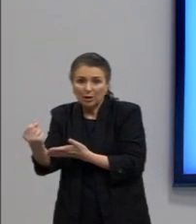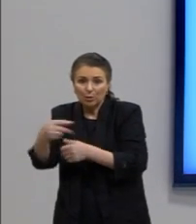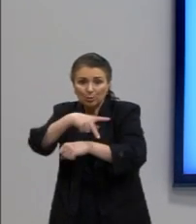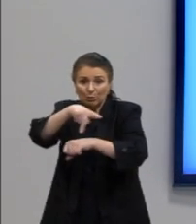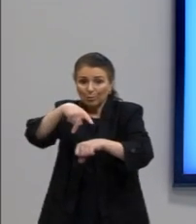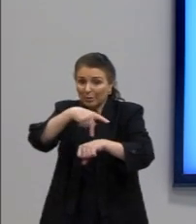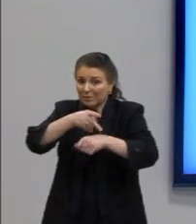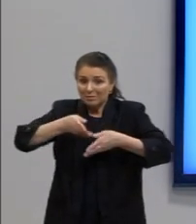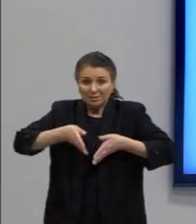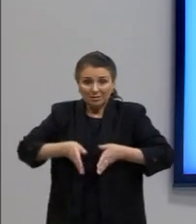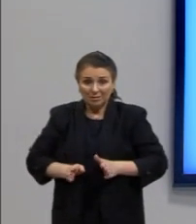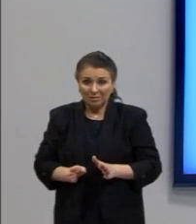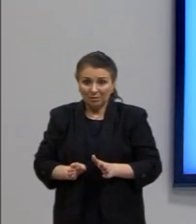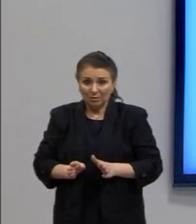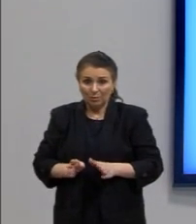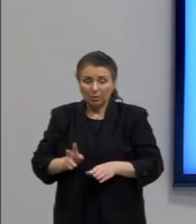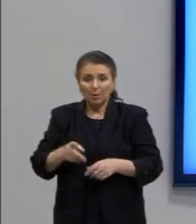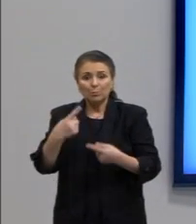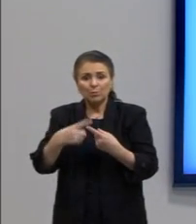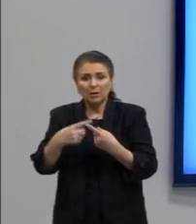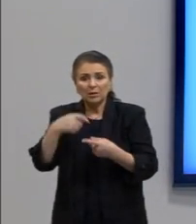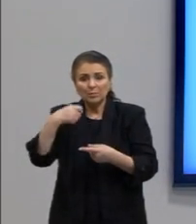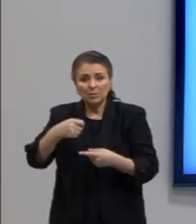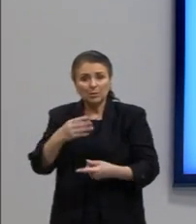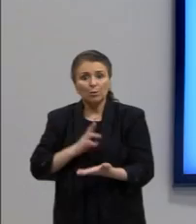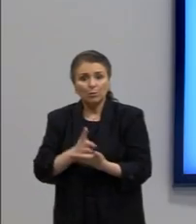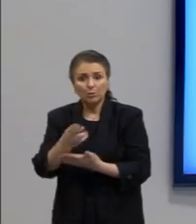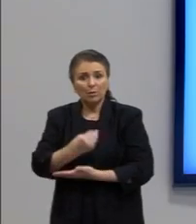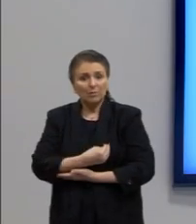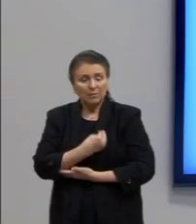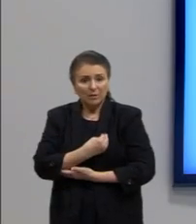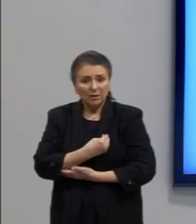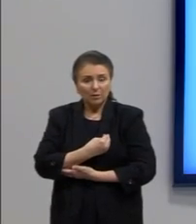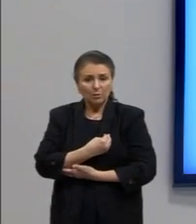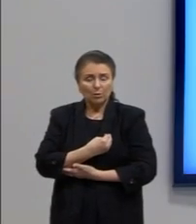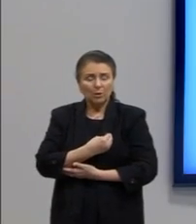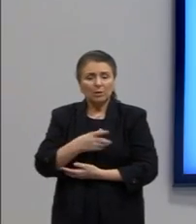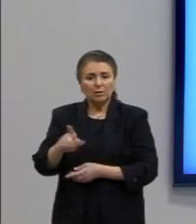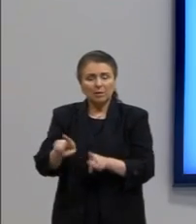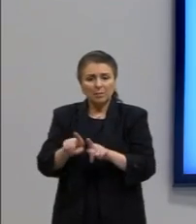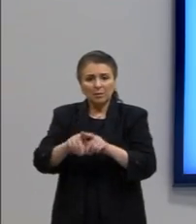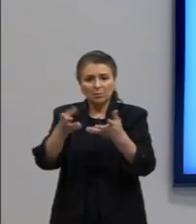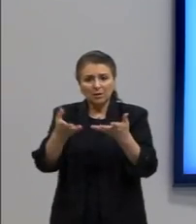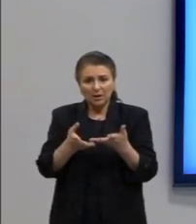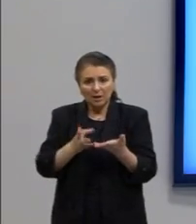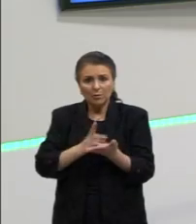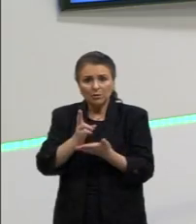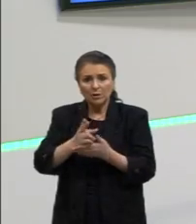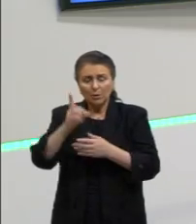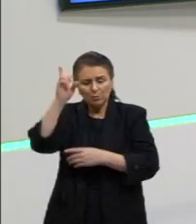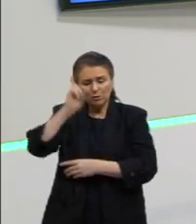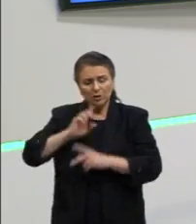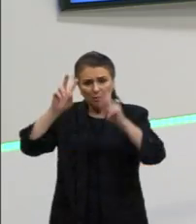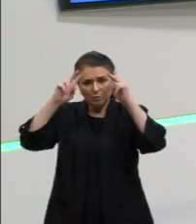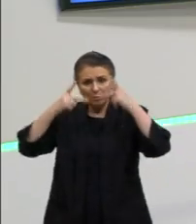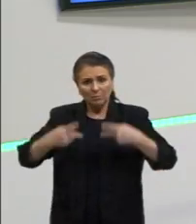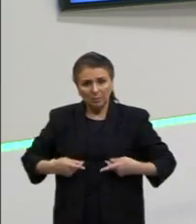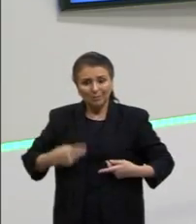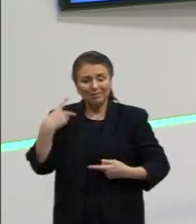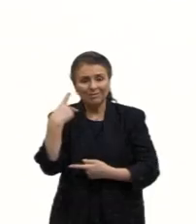poder preservar a vida, para poder preservar os seus direitos humanos, muitas vezes. Então, ele tem uma condição um pouco diferente.